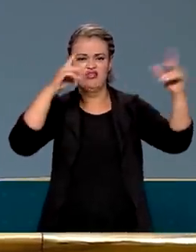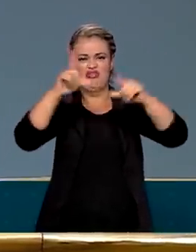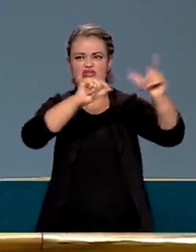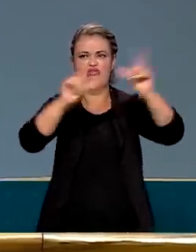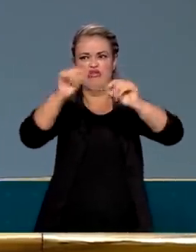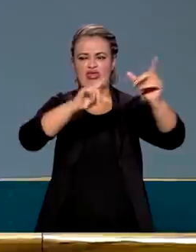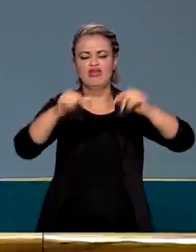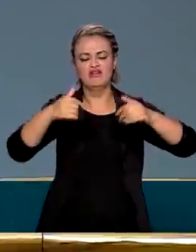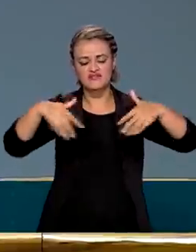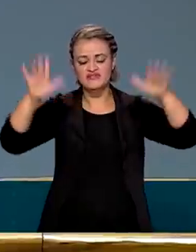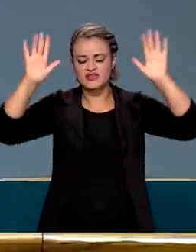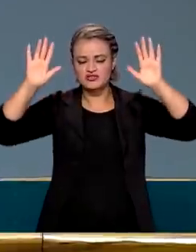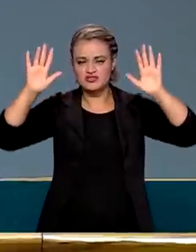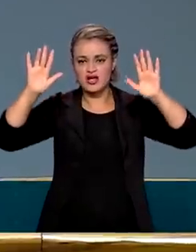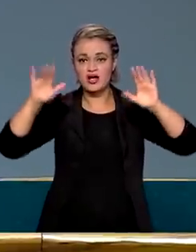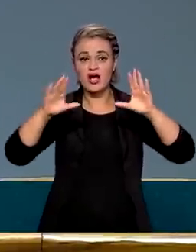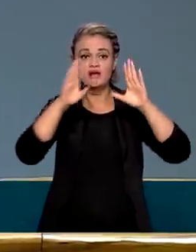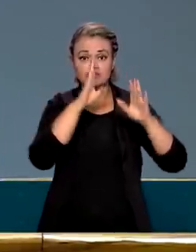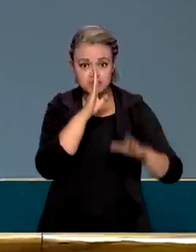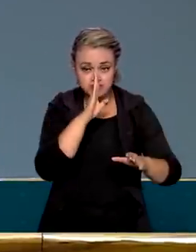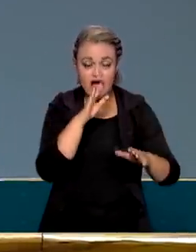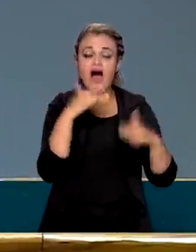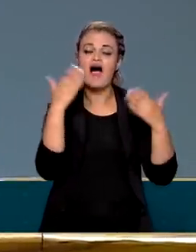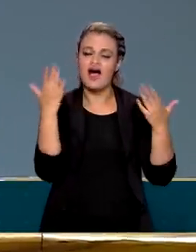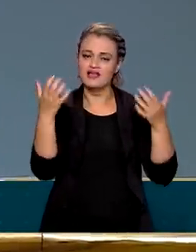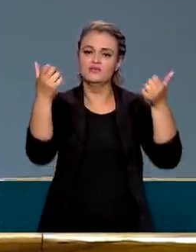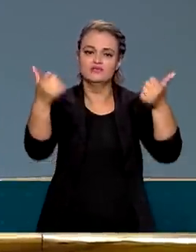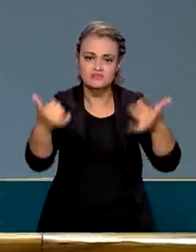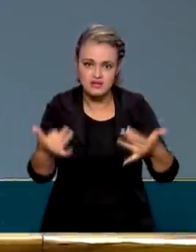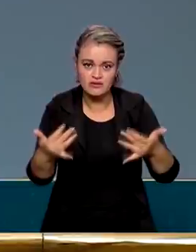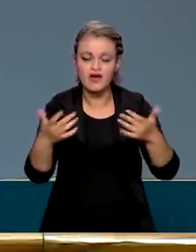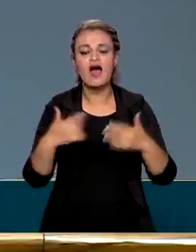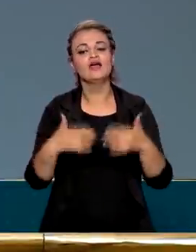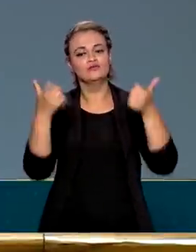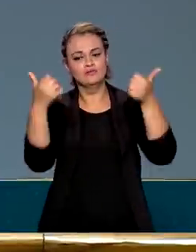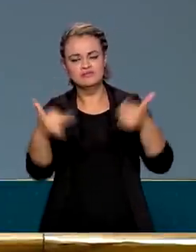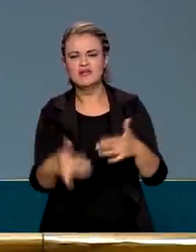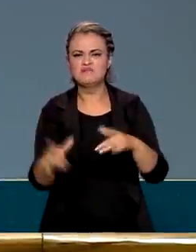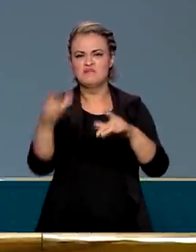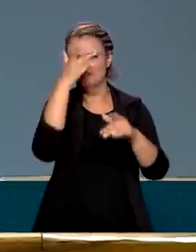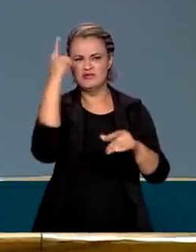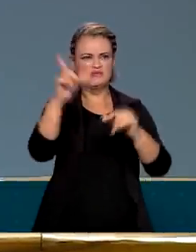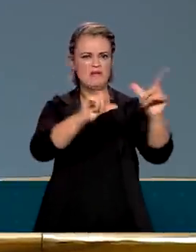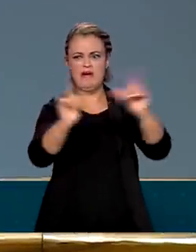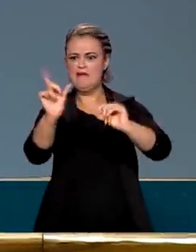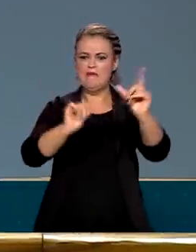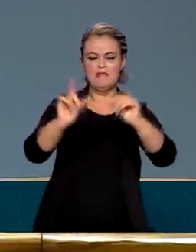bastante barulho. Acabou o barulho, eu começo a falar. Então, eu podendo falar agora depois da barulheira toda.